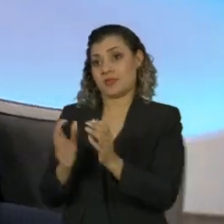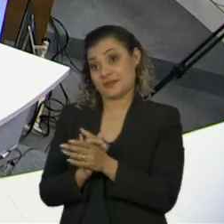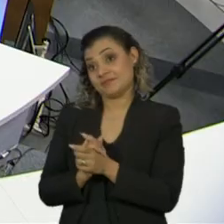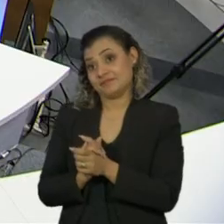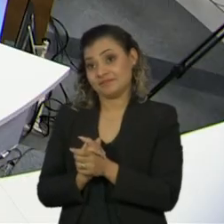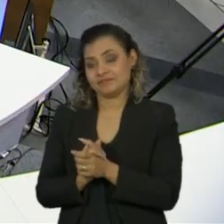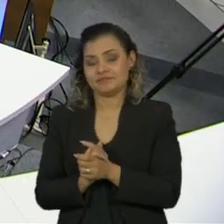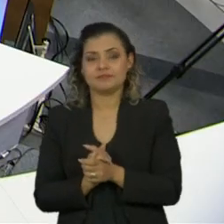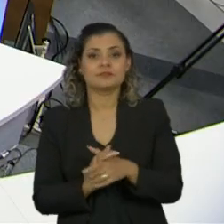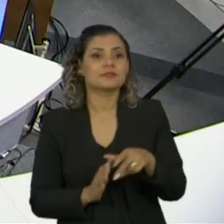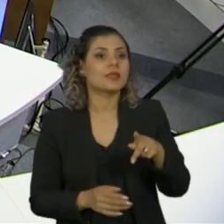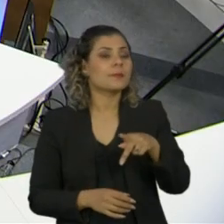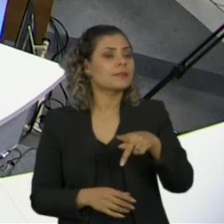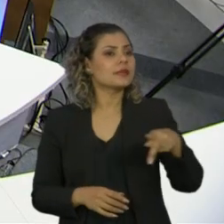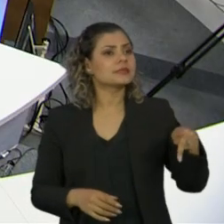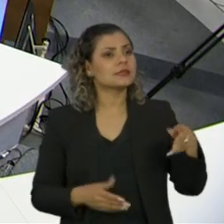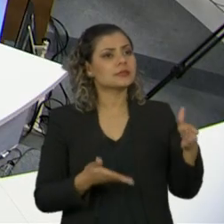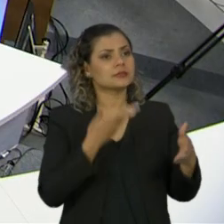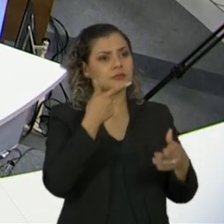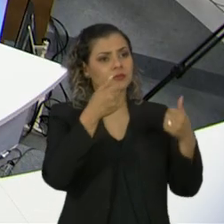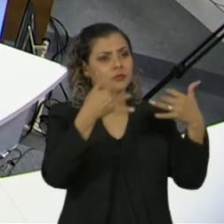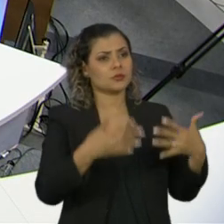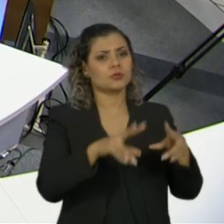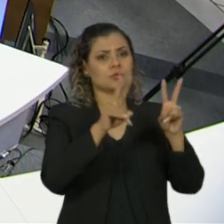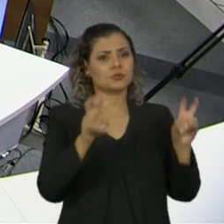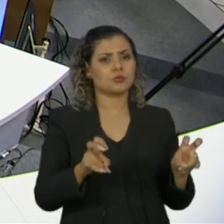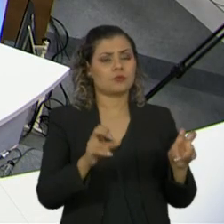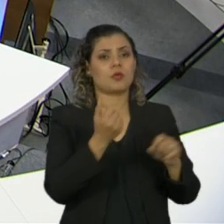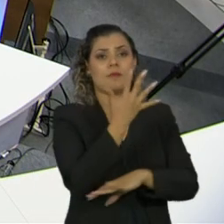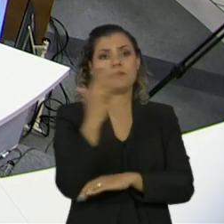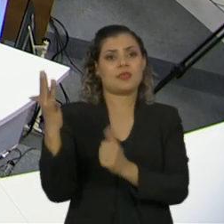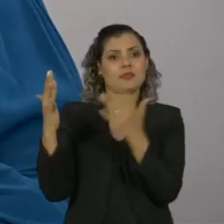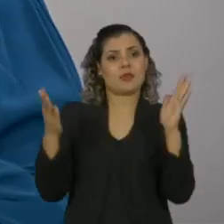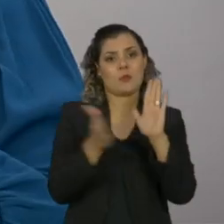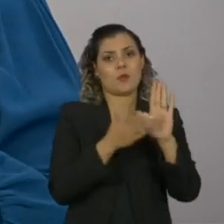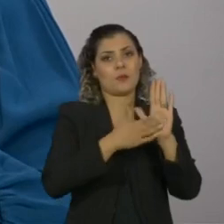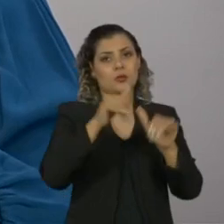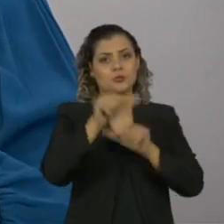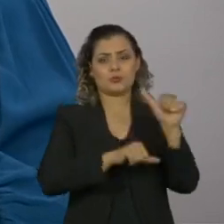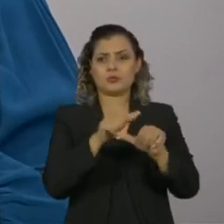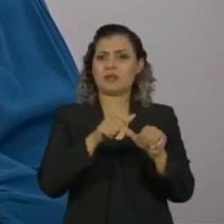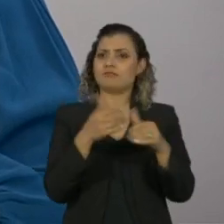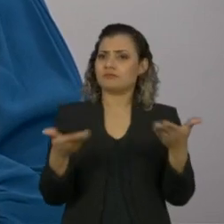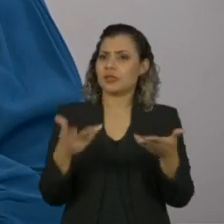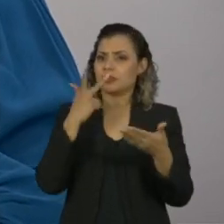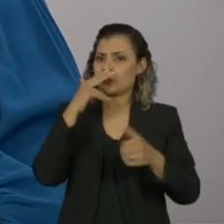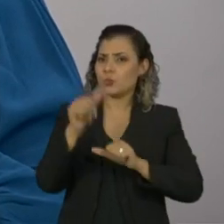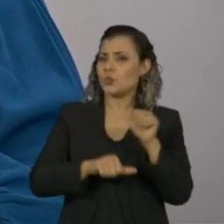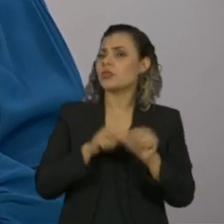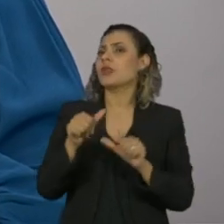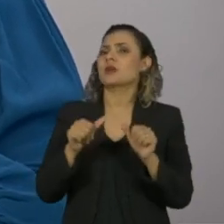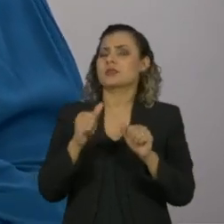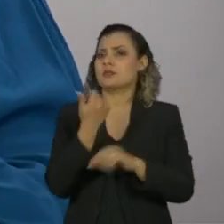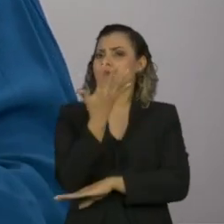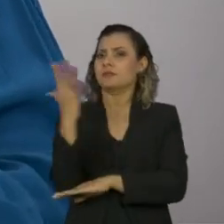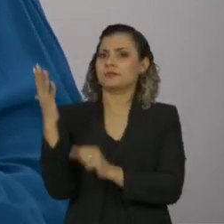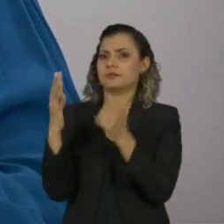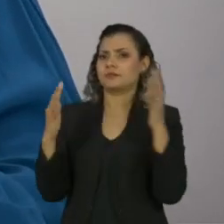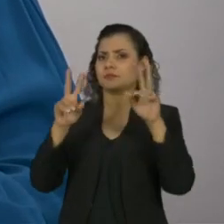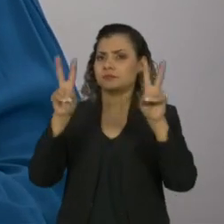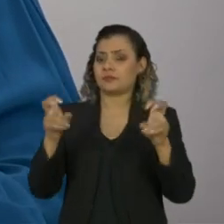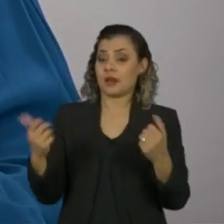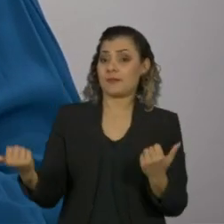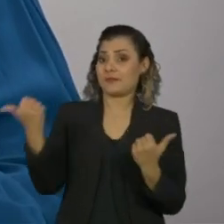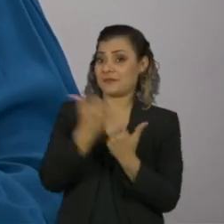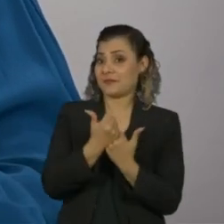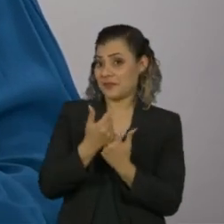O senhor falou em mudança da agenda ambiental. Passa por essa mudança da agenda a substituição do